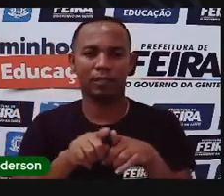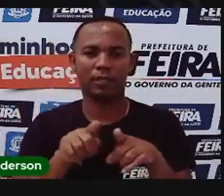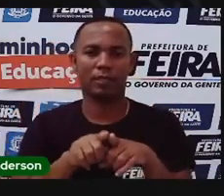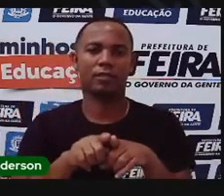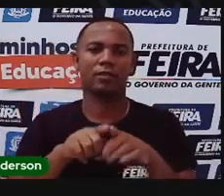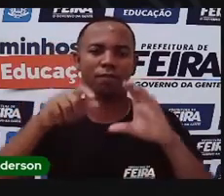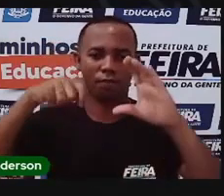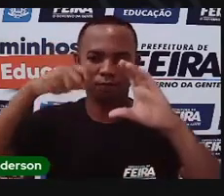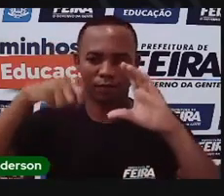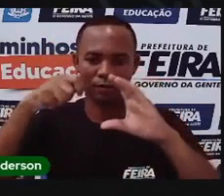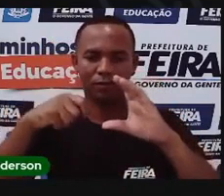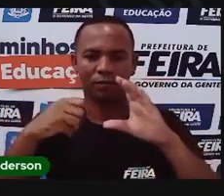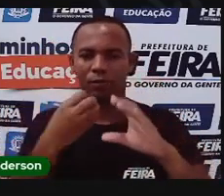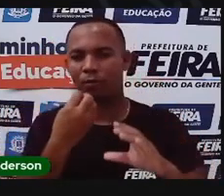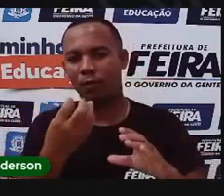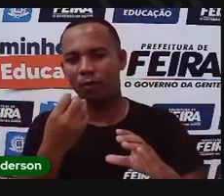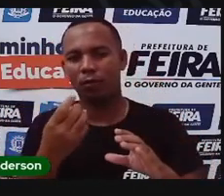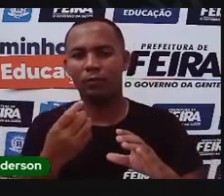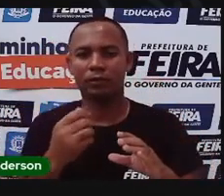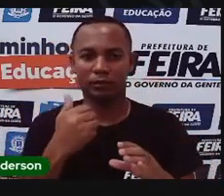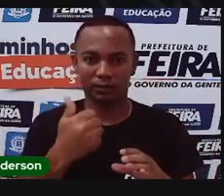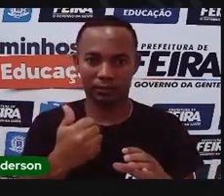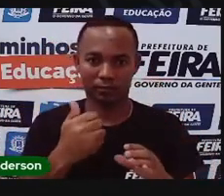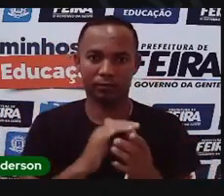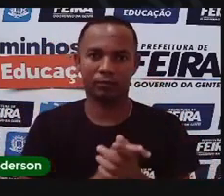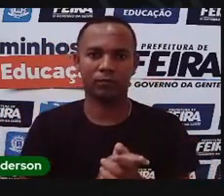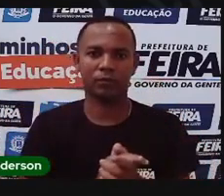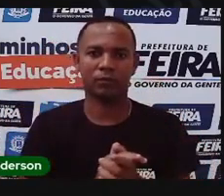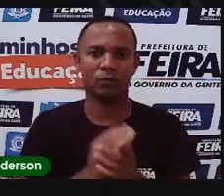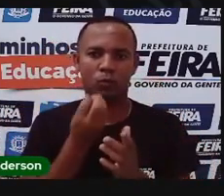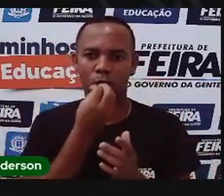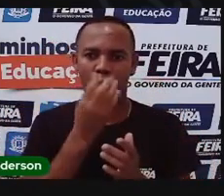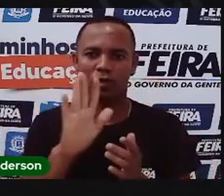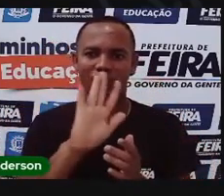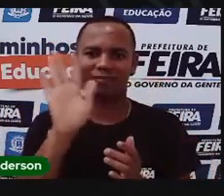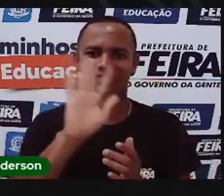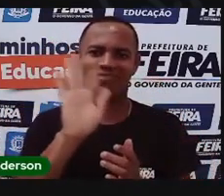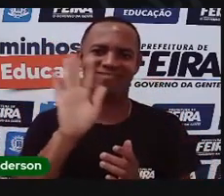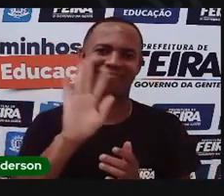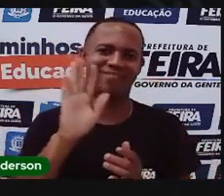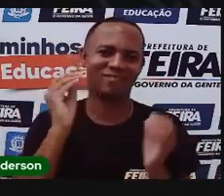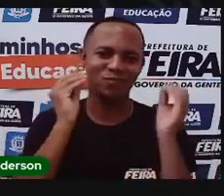conseguiram fazer direitinho ou se ficaram com alguma dúvida, certo? Um beijo enorme e até a próxima aula. Se cuidem!